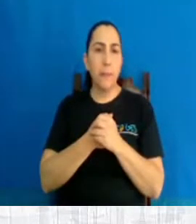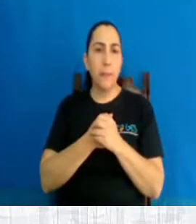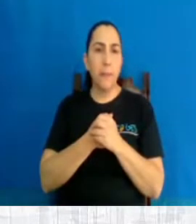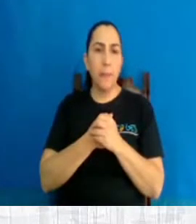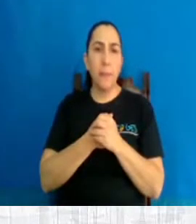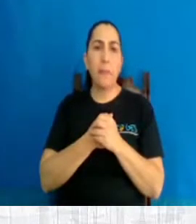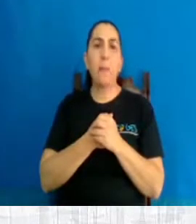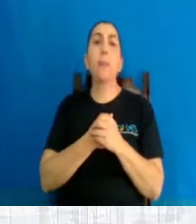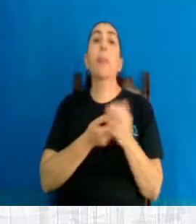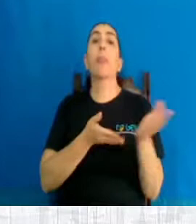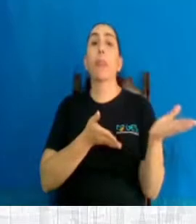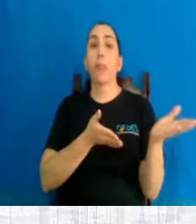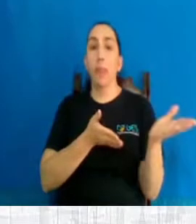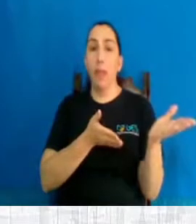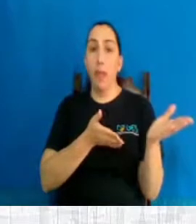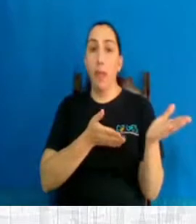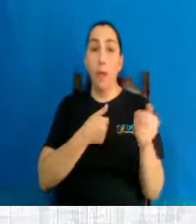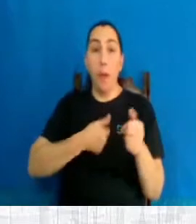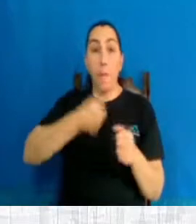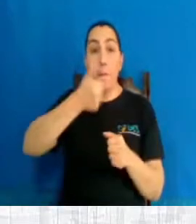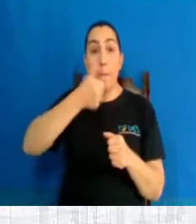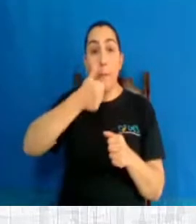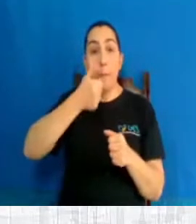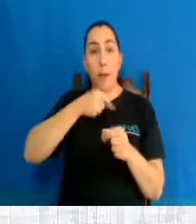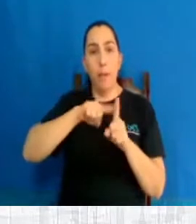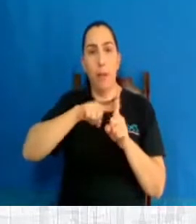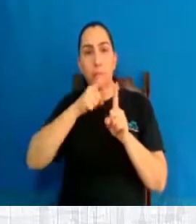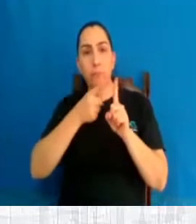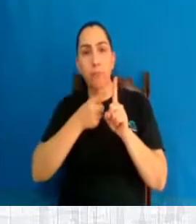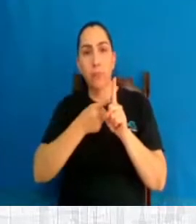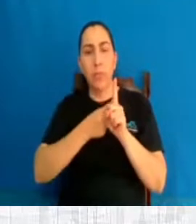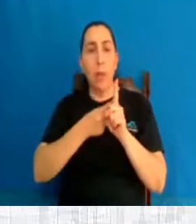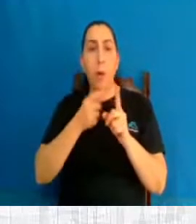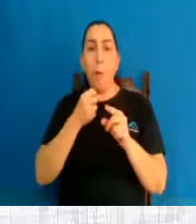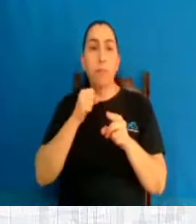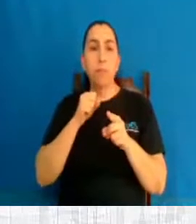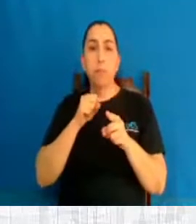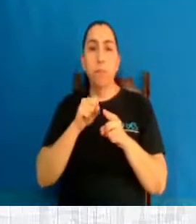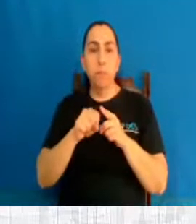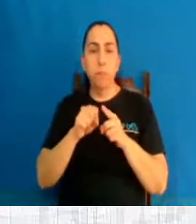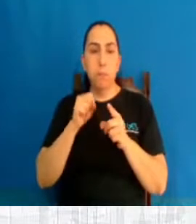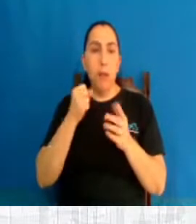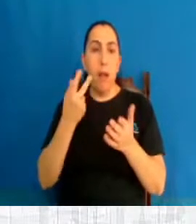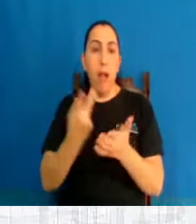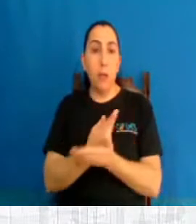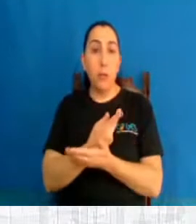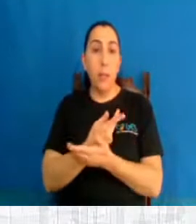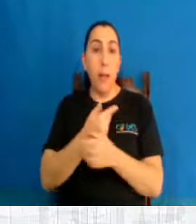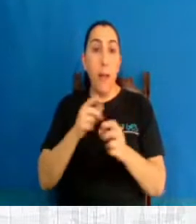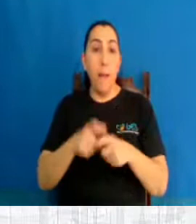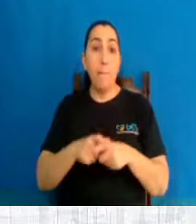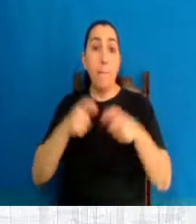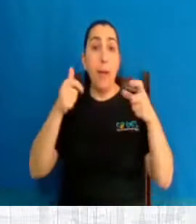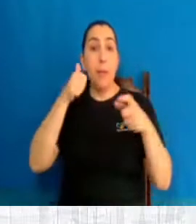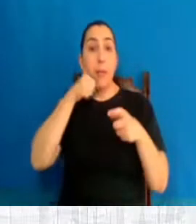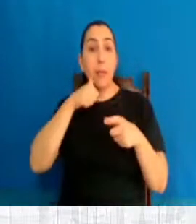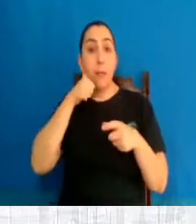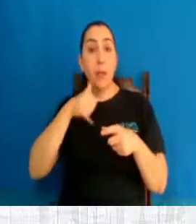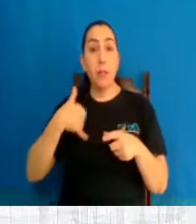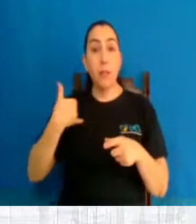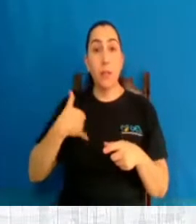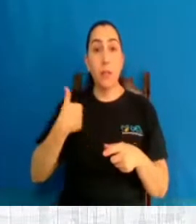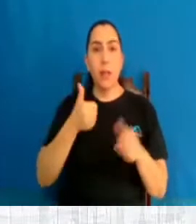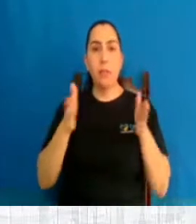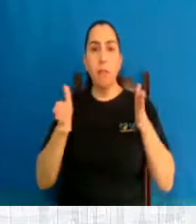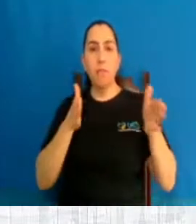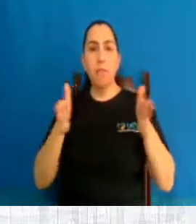para interromper uma primeira gravidez e fruto de uma relação passageira inconsequente. A grande maioria das mulheres que abortam tem entre 20 e 29